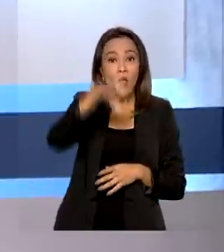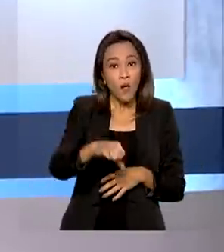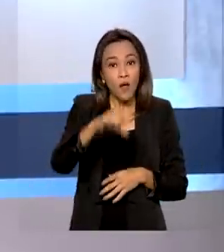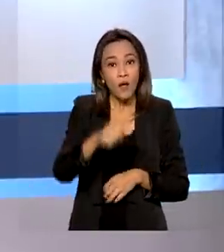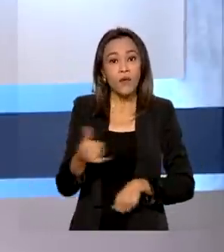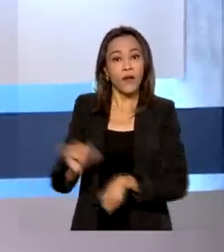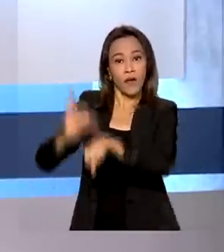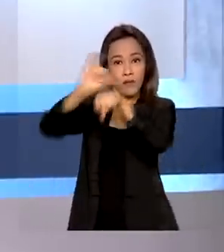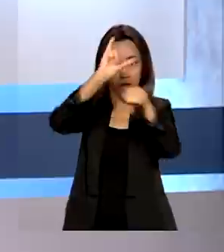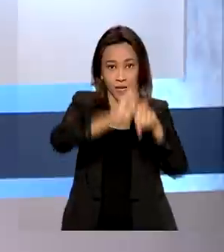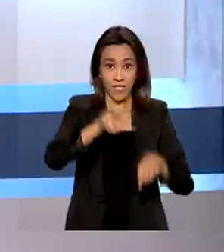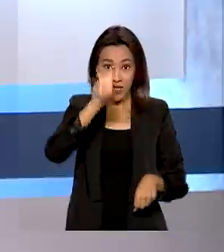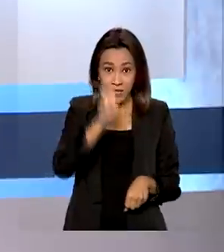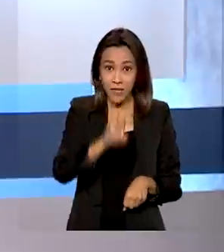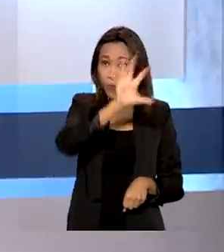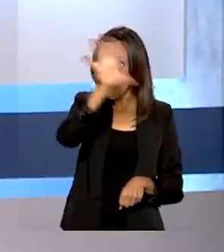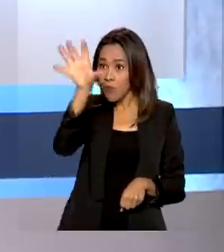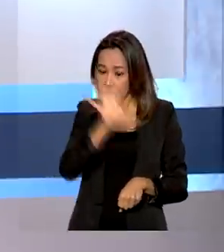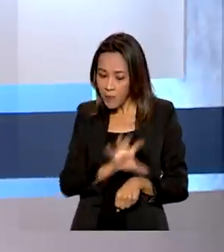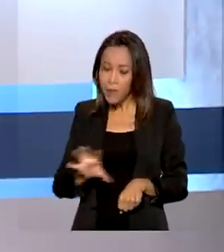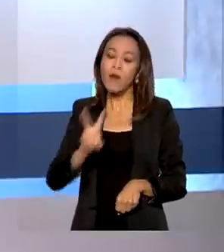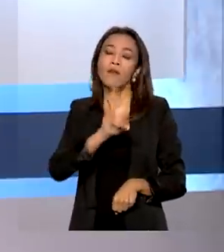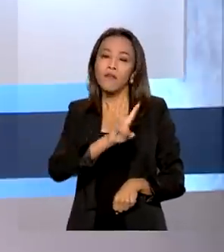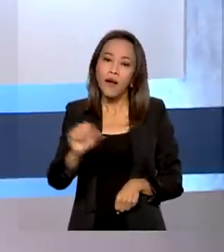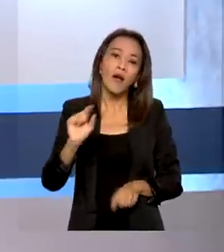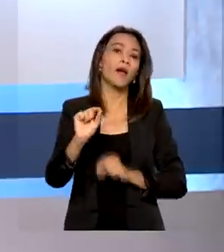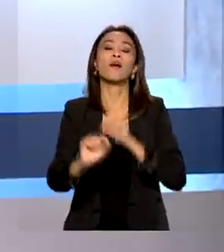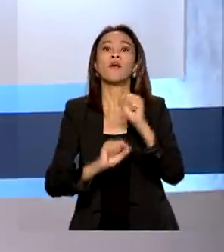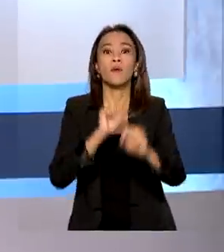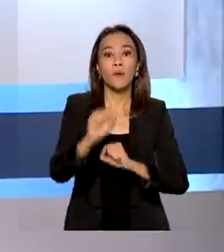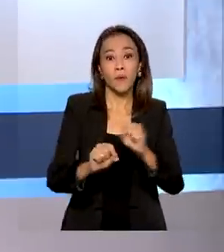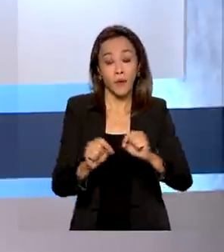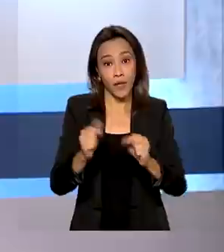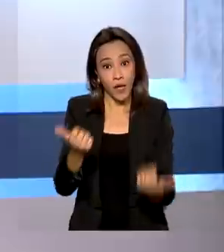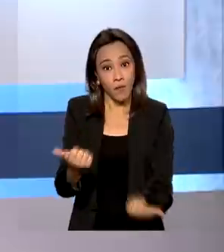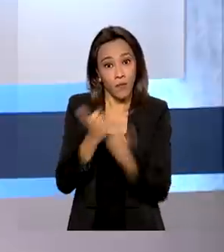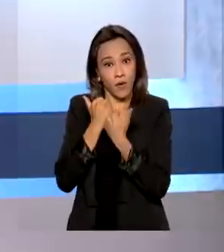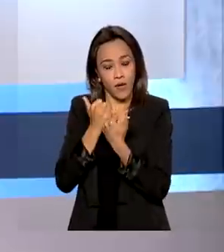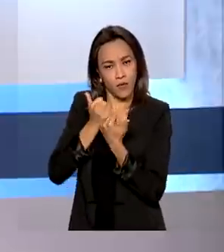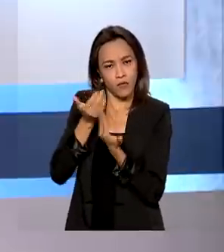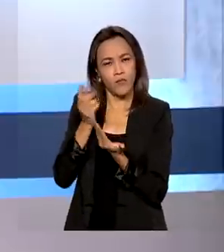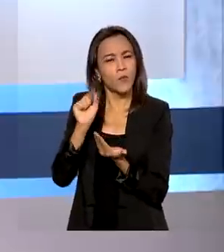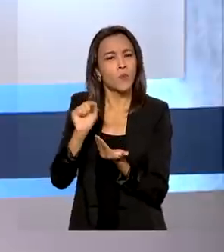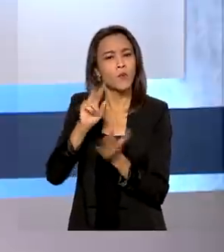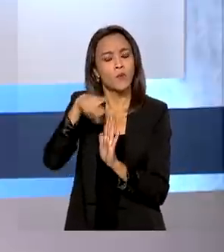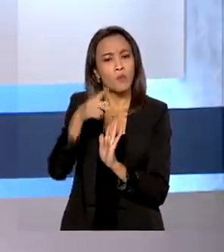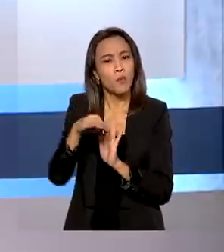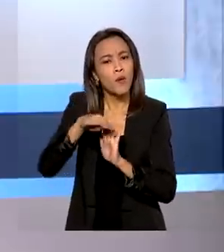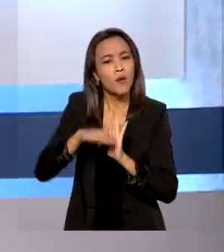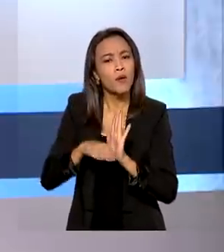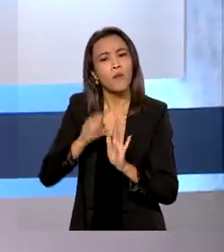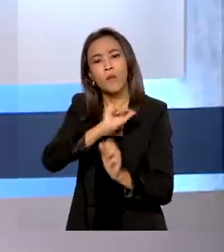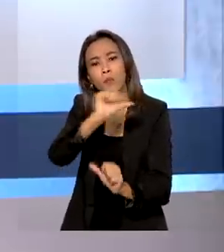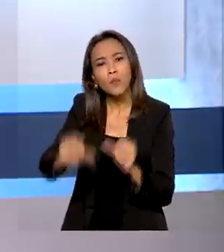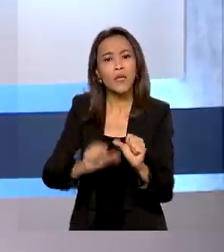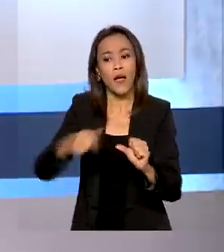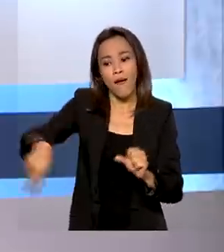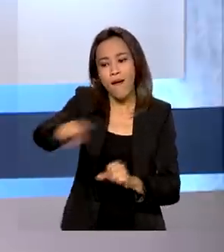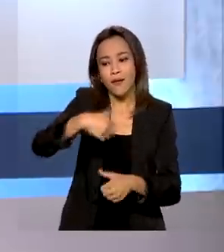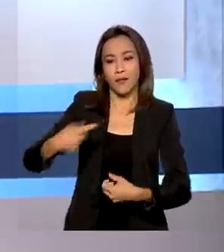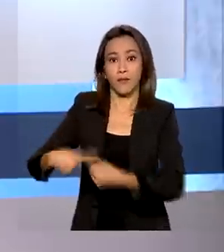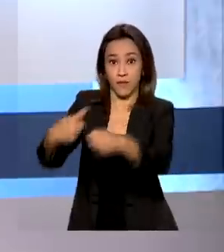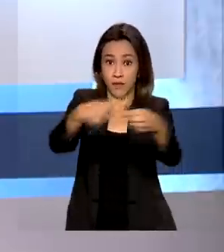vão fazer parte de um projeto para o desenvolvimento de destinos inteligentes no Brasil. A ideia é transformar essas cidades em